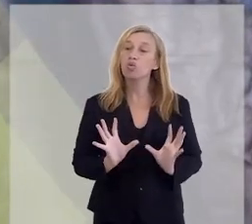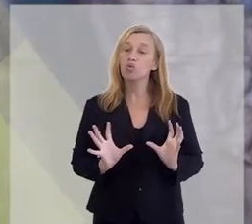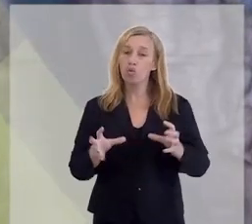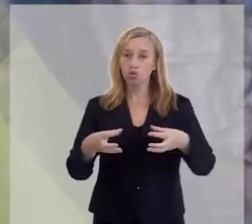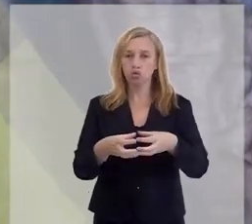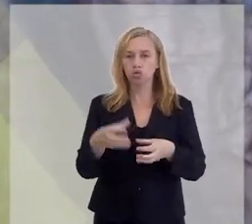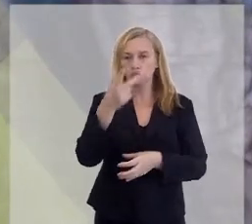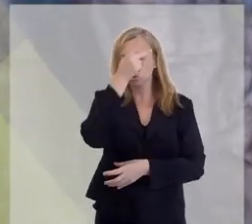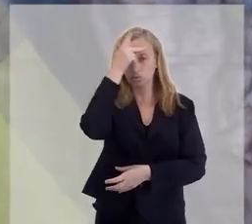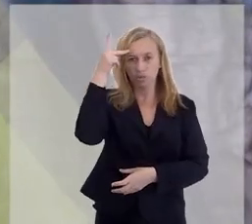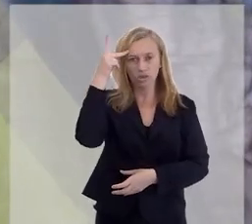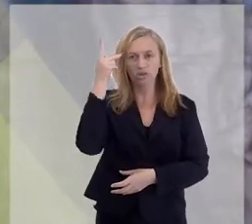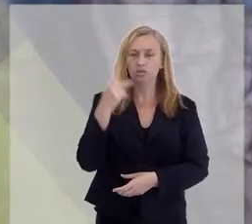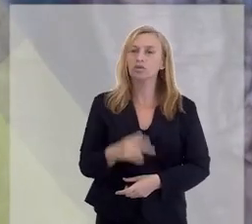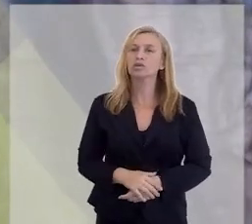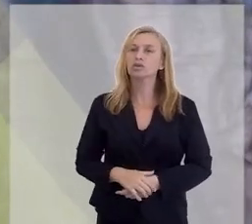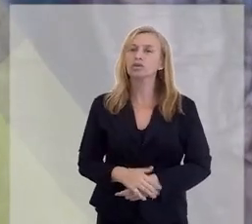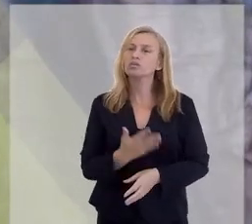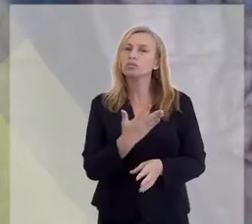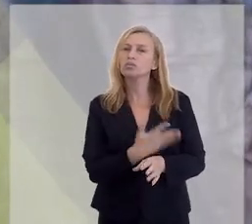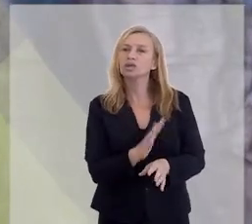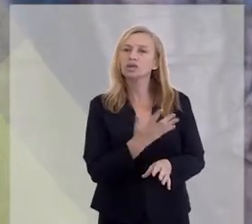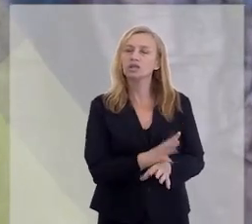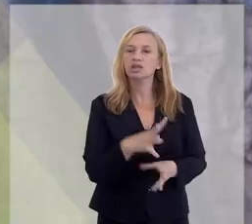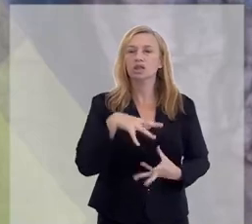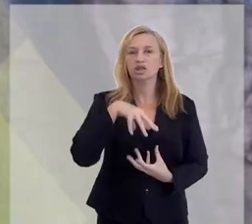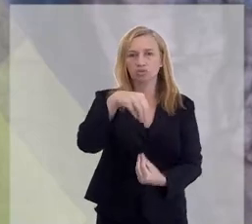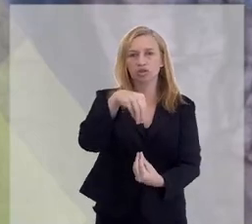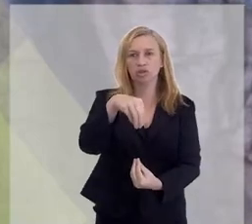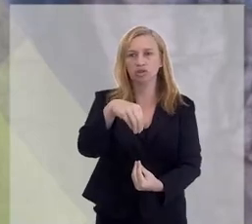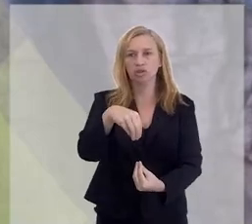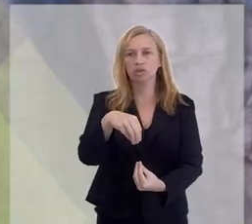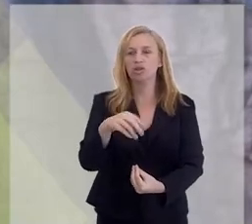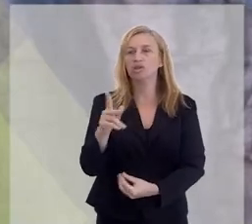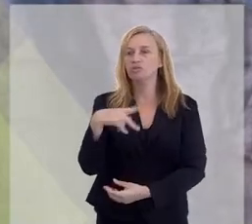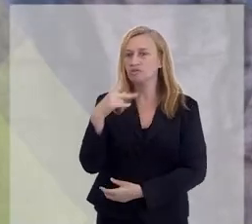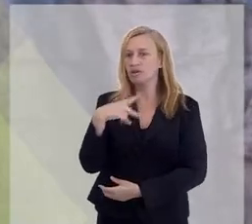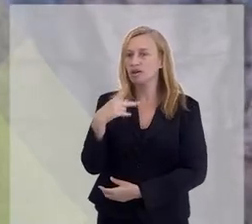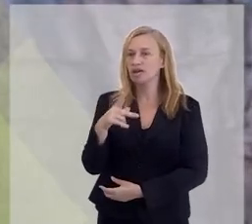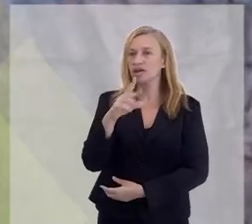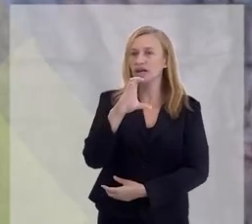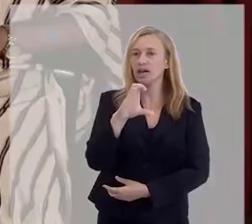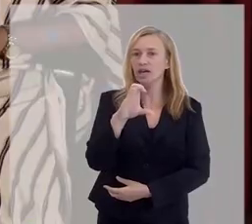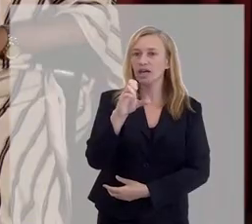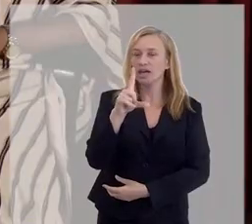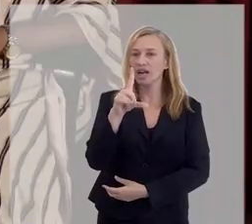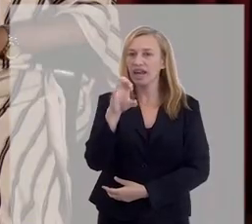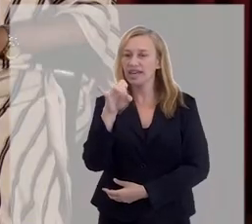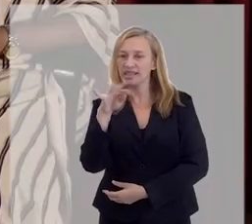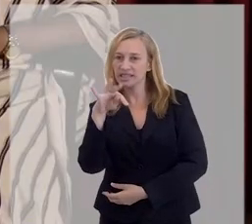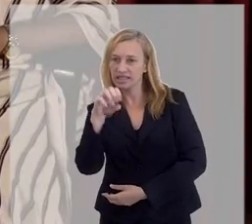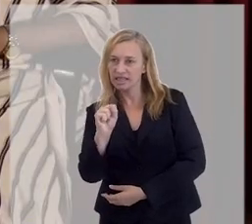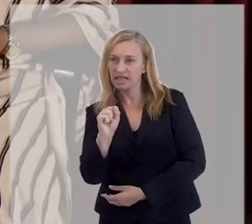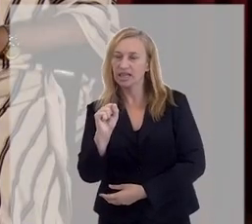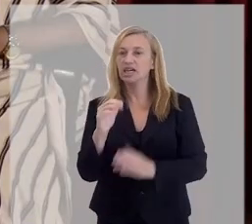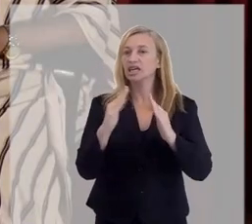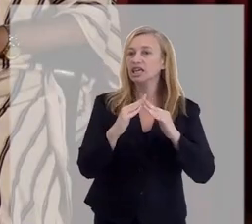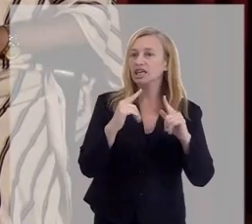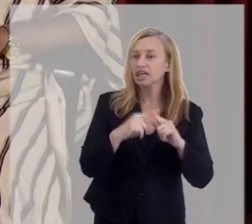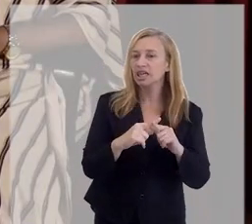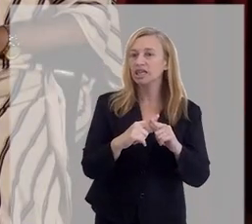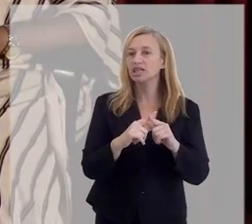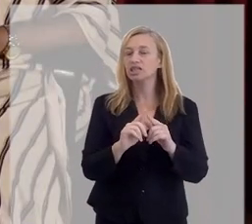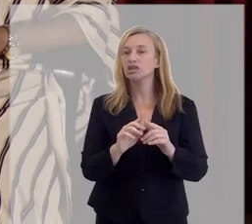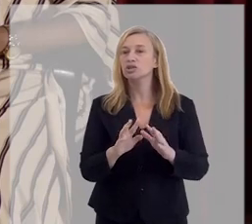é esse conjunto de pessoas que estão praticando o Espiritismo, que a gente chama de iglesia, de igreja,